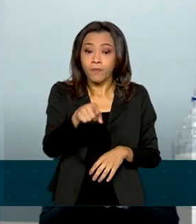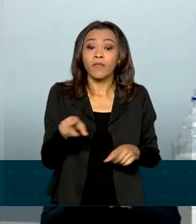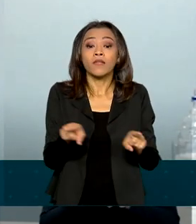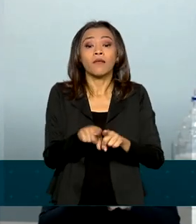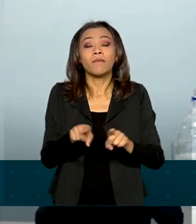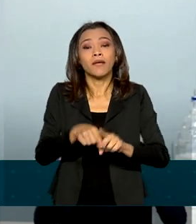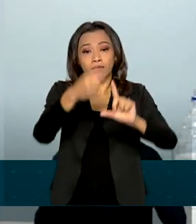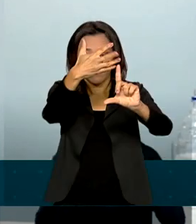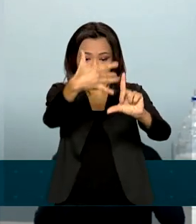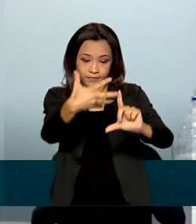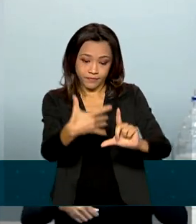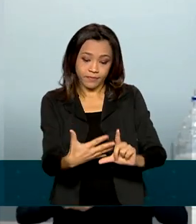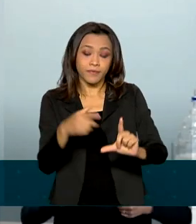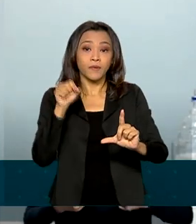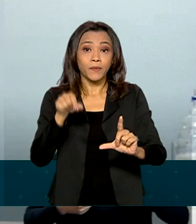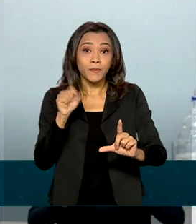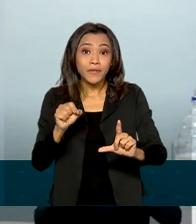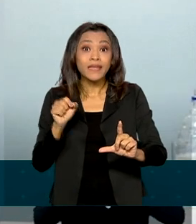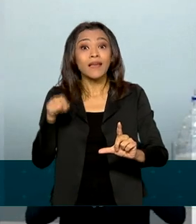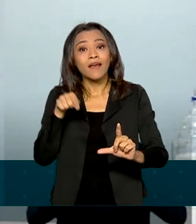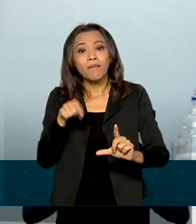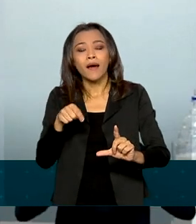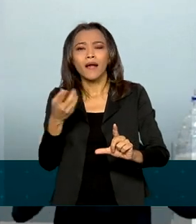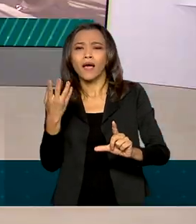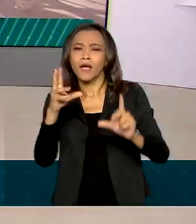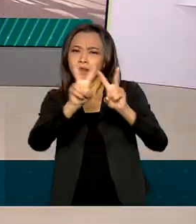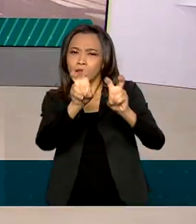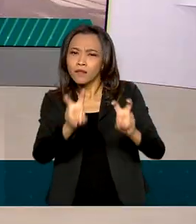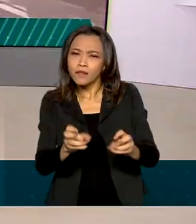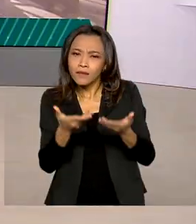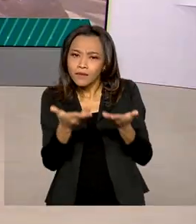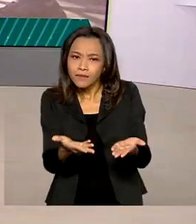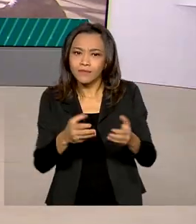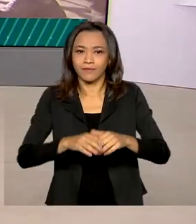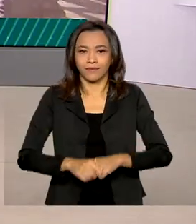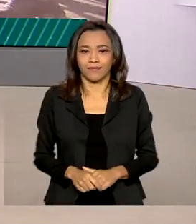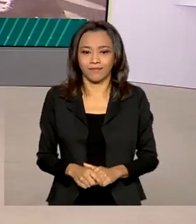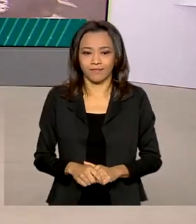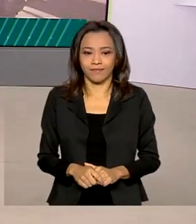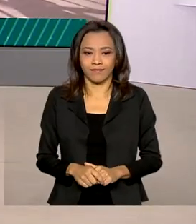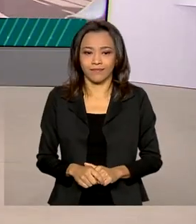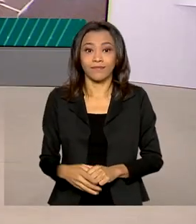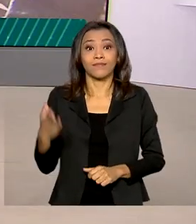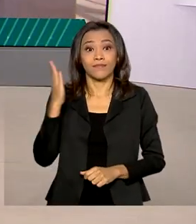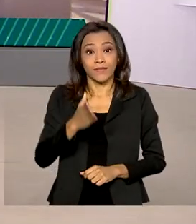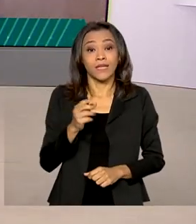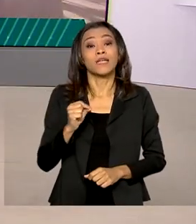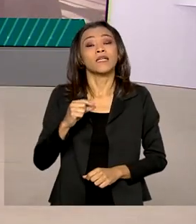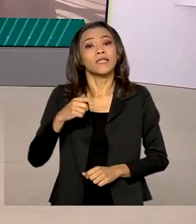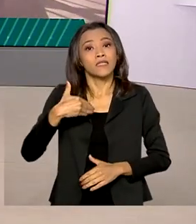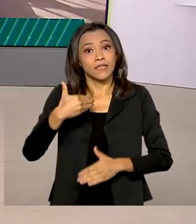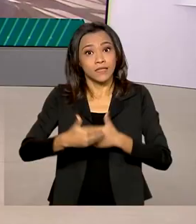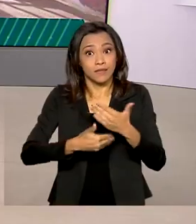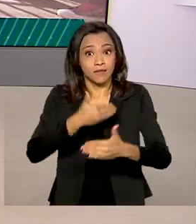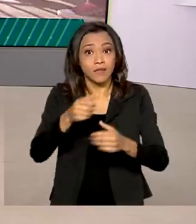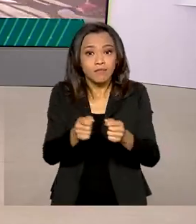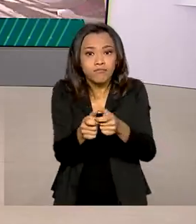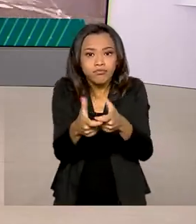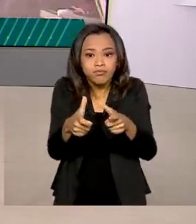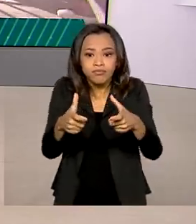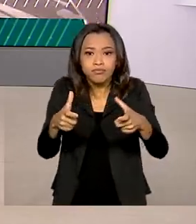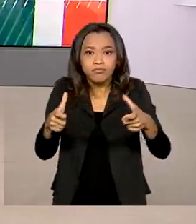necessidade de investir em equipamentos para armazenamento de conteúdo. E cresceu em quase 20% o número de